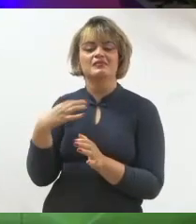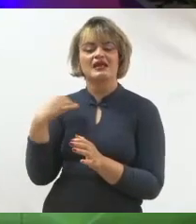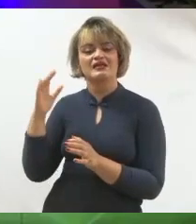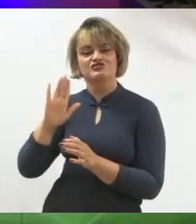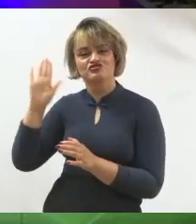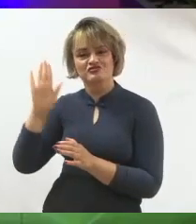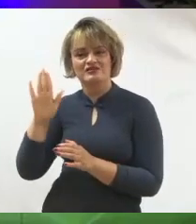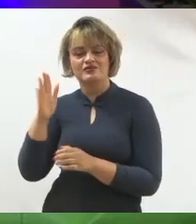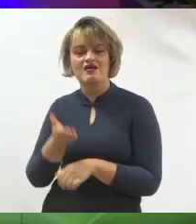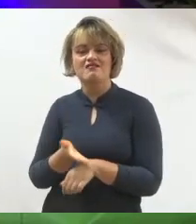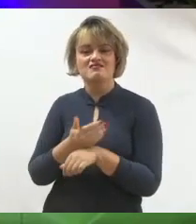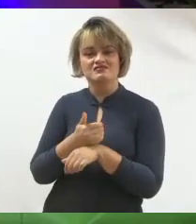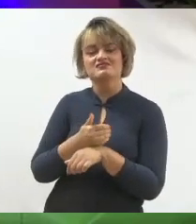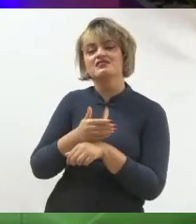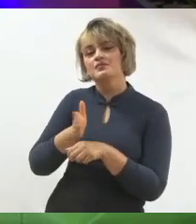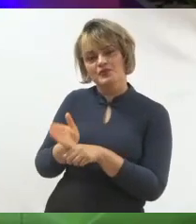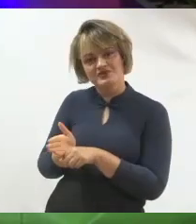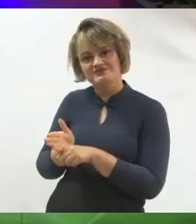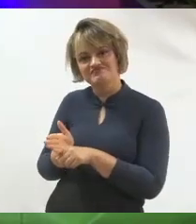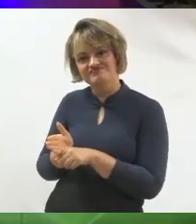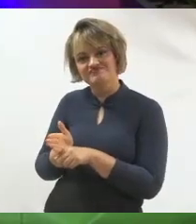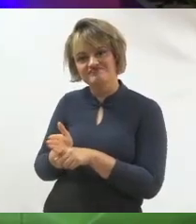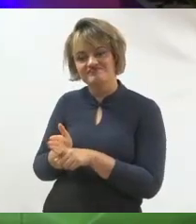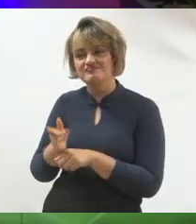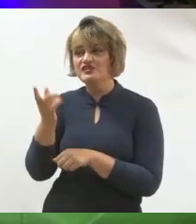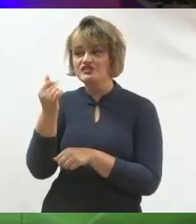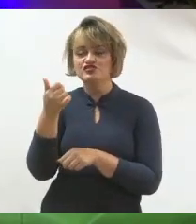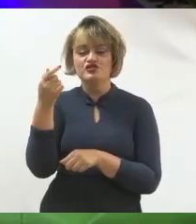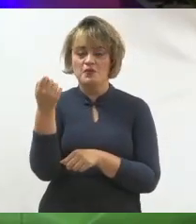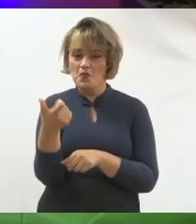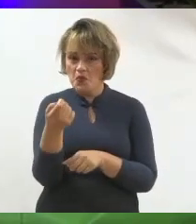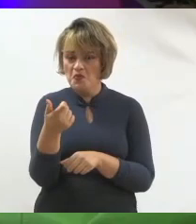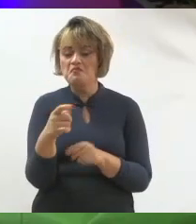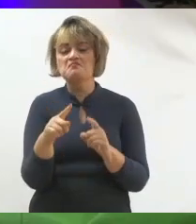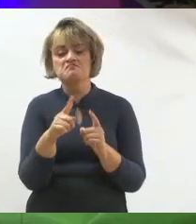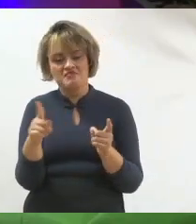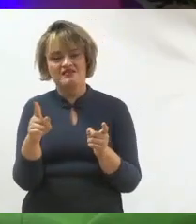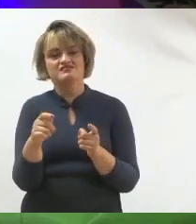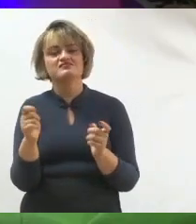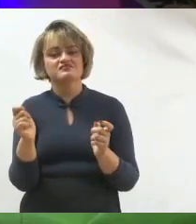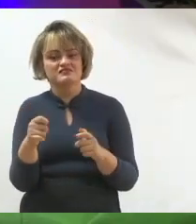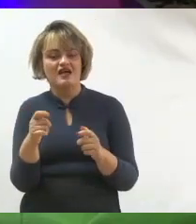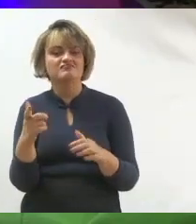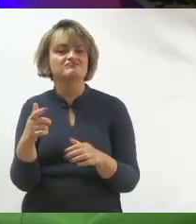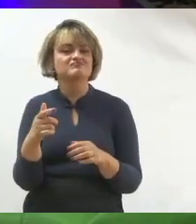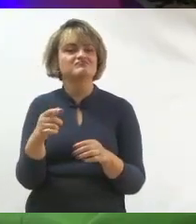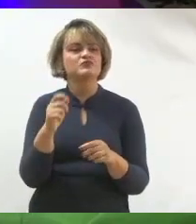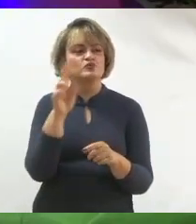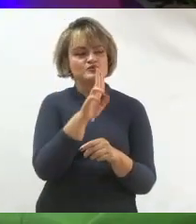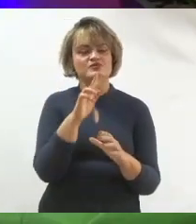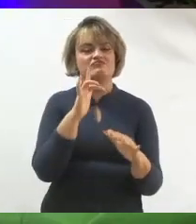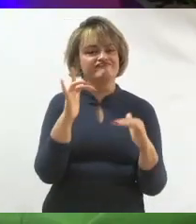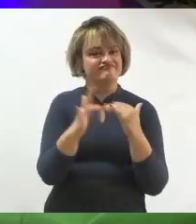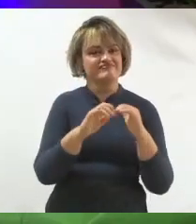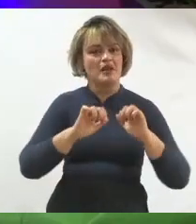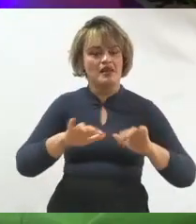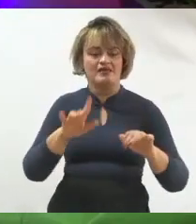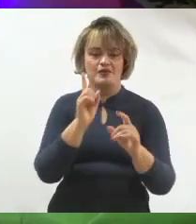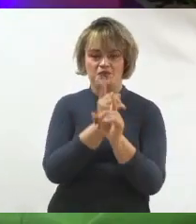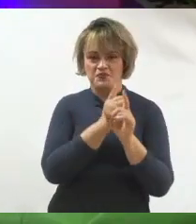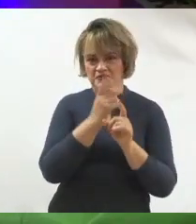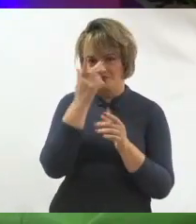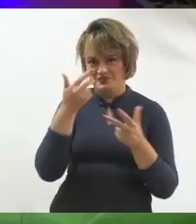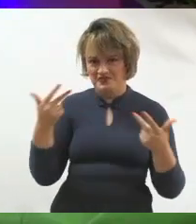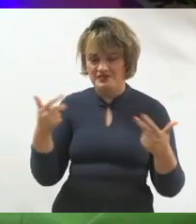e pré-candidaturas que vão ter poucos recursos financeiros ou pouco aporte financeiro no dia a dia.